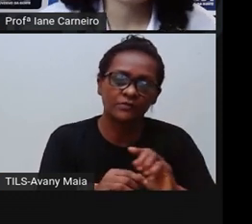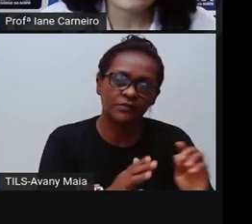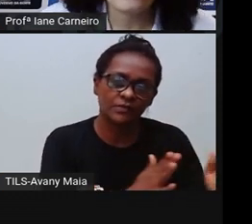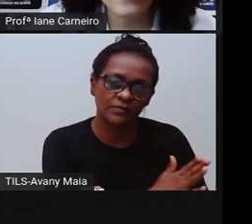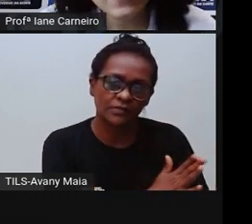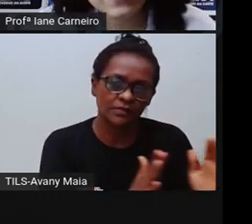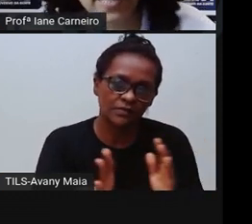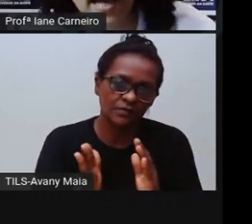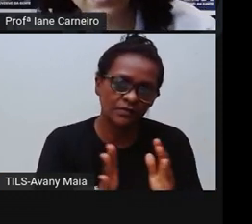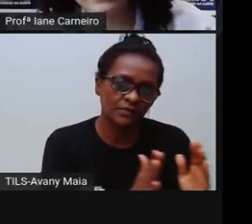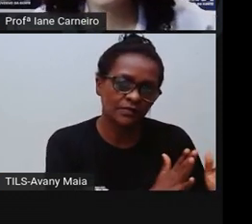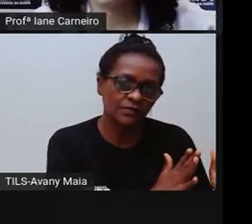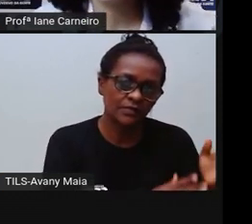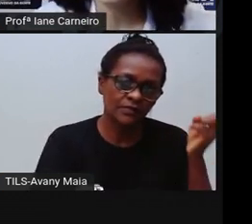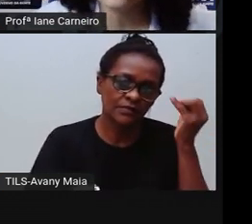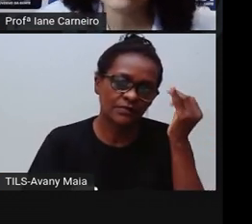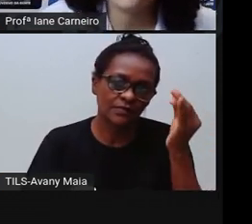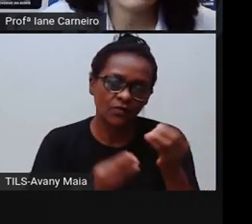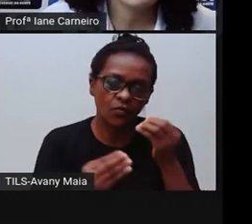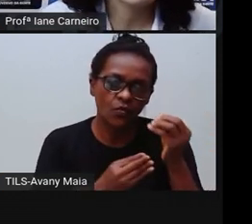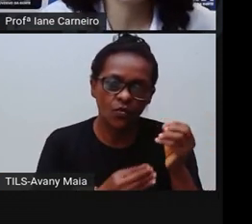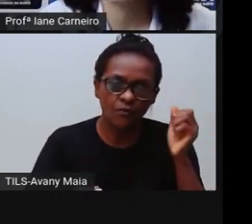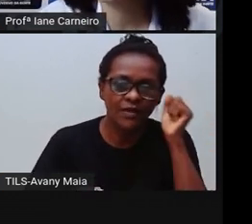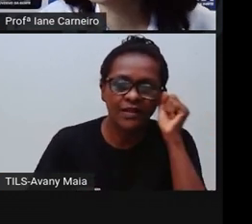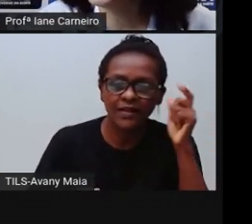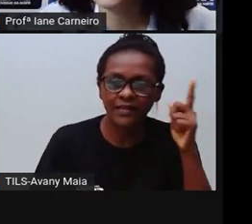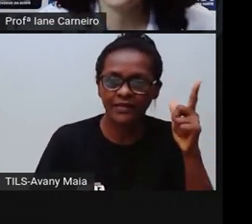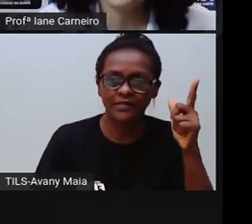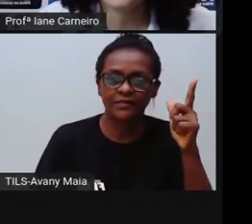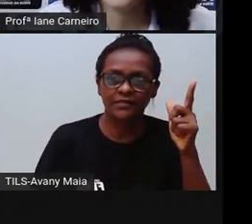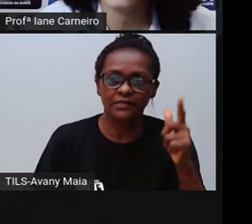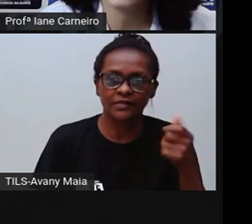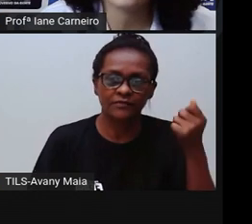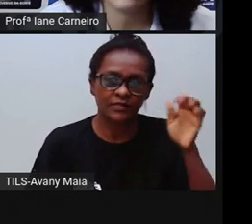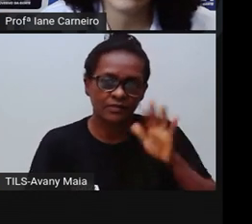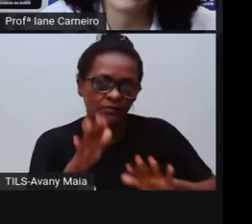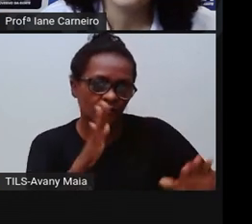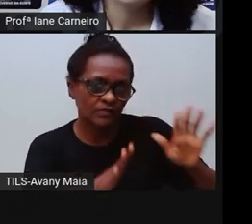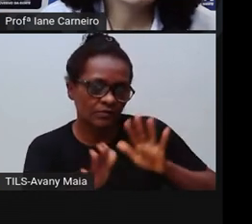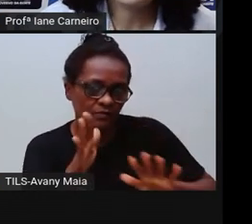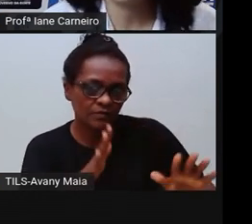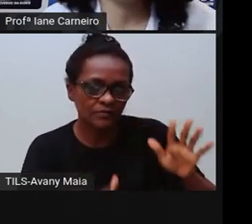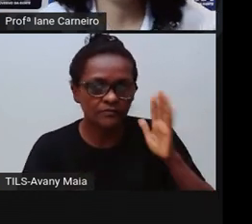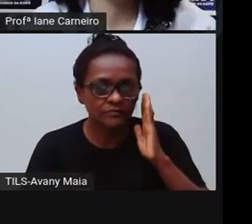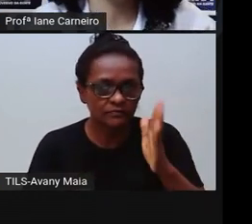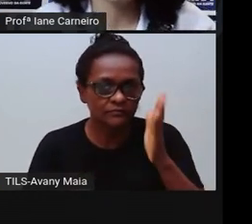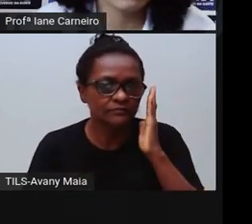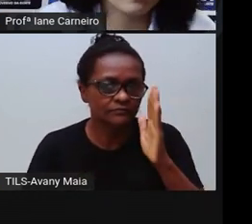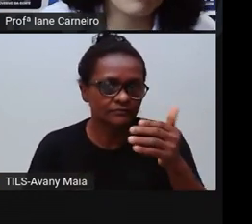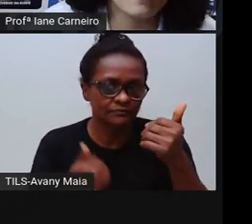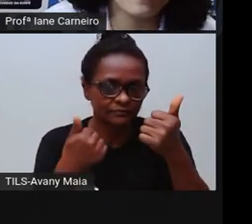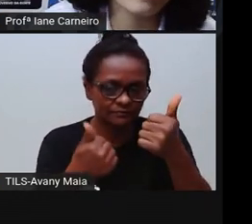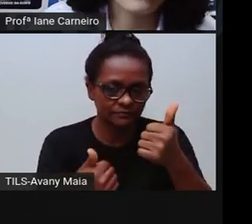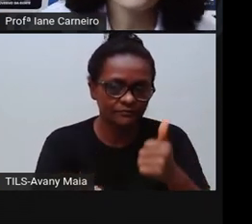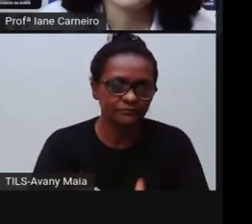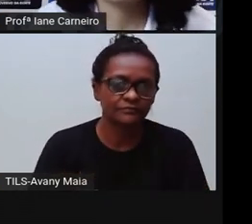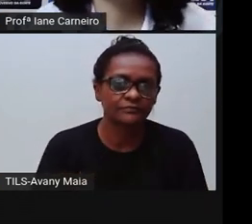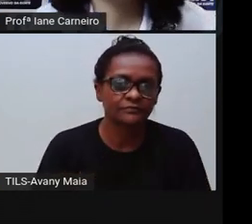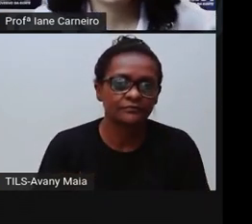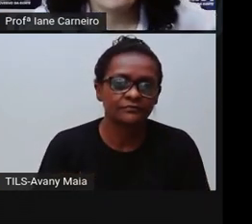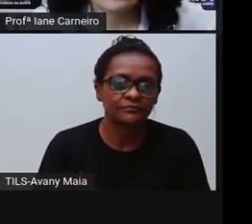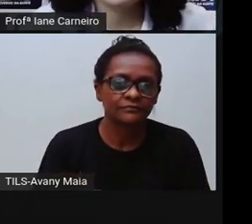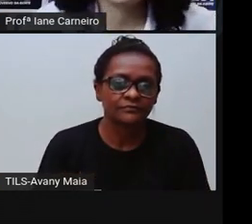feito para alertar, né? Sobre isso, de que criança não foi feita para trabalhar. Não é papel da criança trabalhar, né?